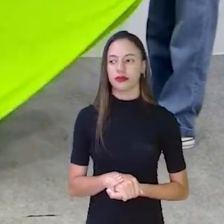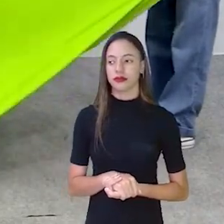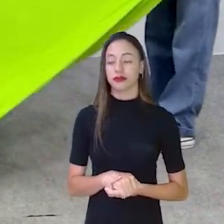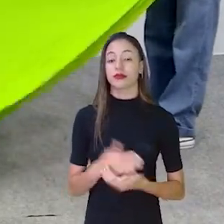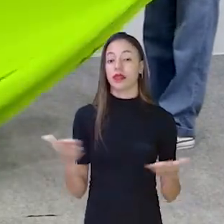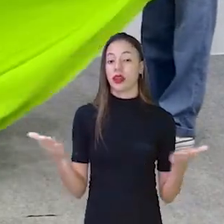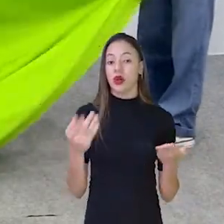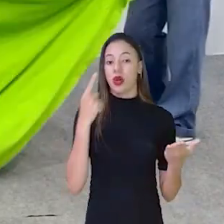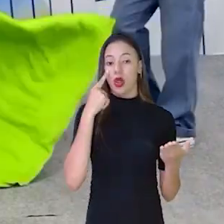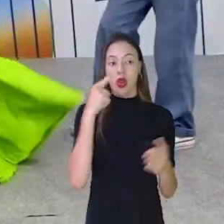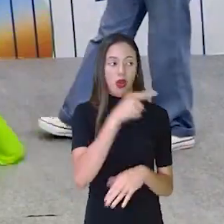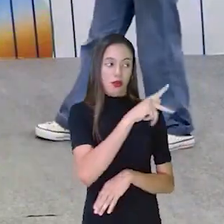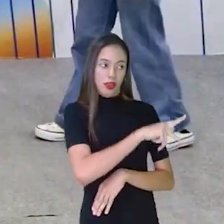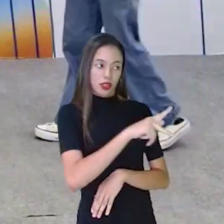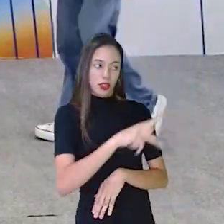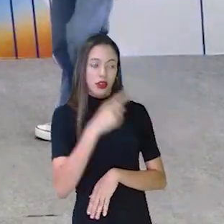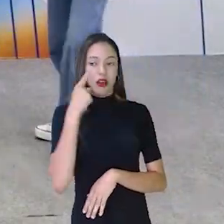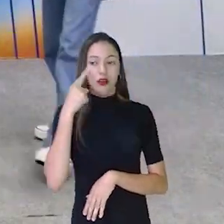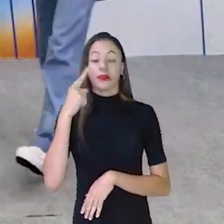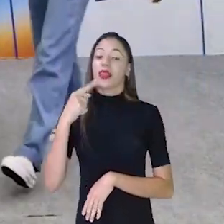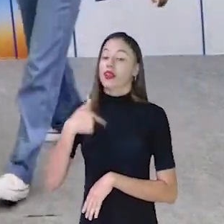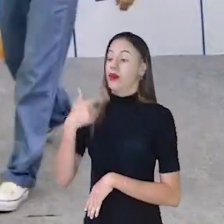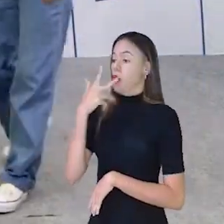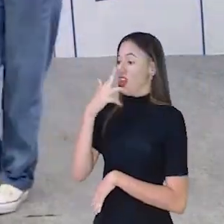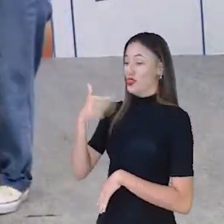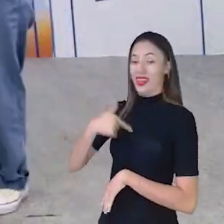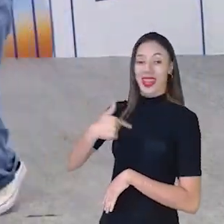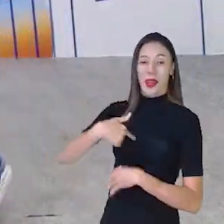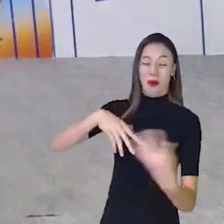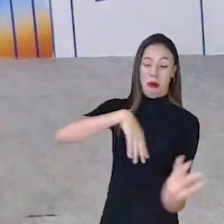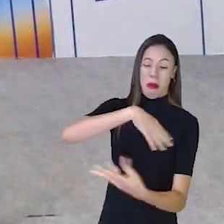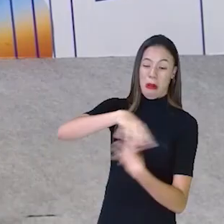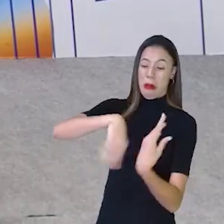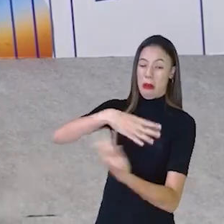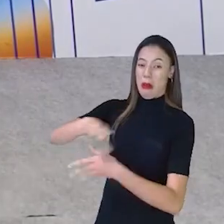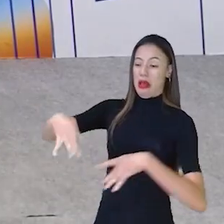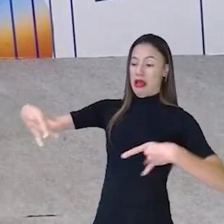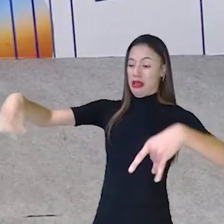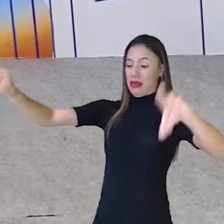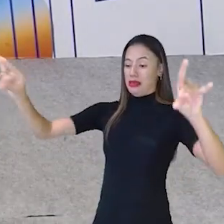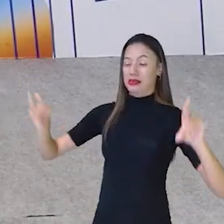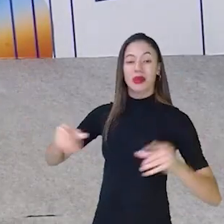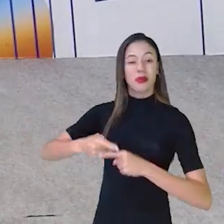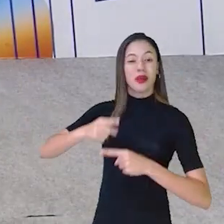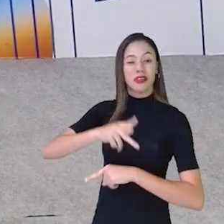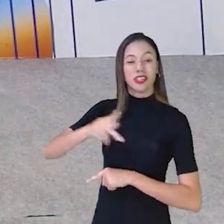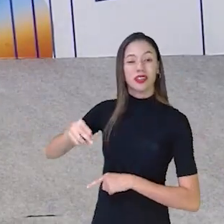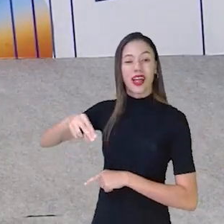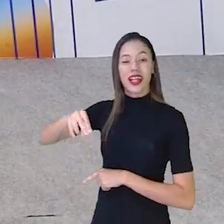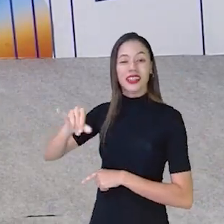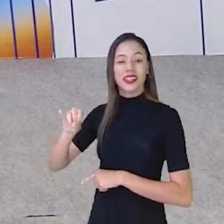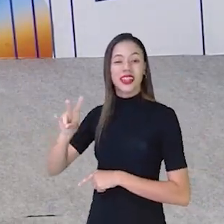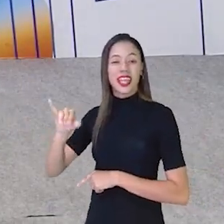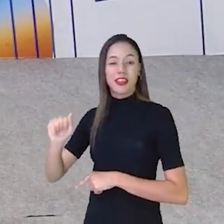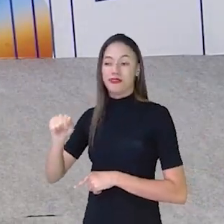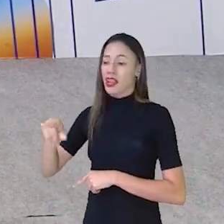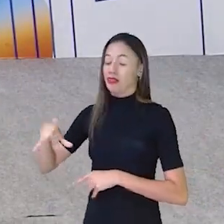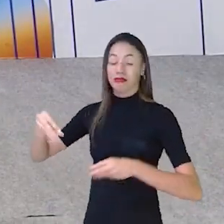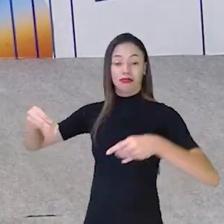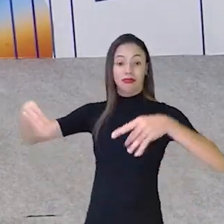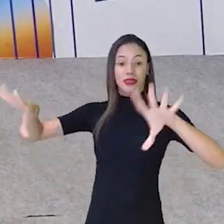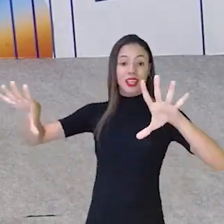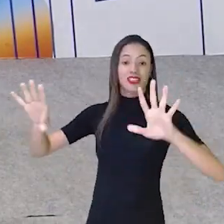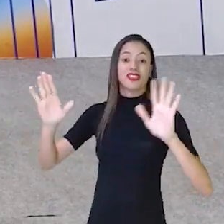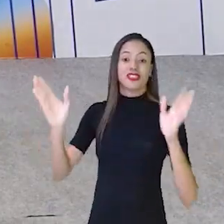Agora aqui, professor Janaína. Gente, eu acho que... Eu que tô bagunçando. O professor Anívia já soltou. Deixa eu ver aqui. E eu que tô bagunçando.